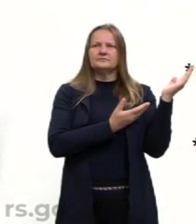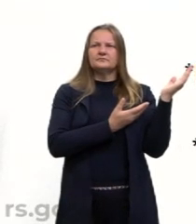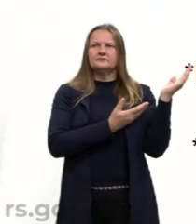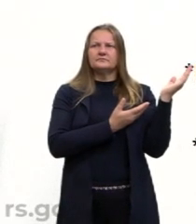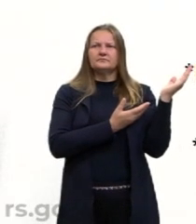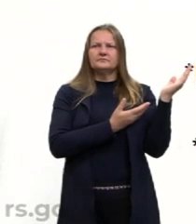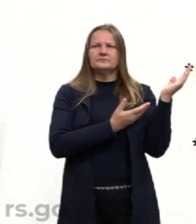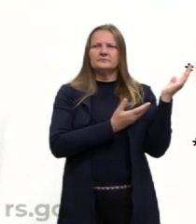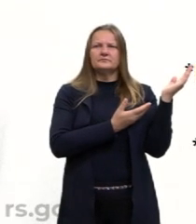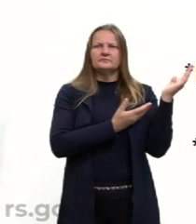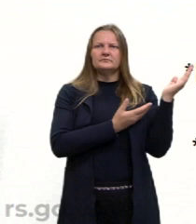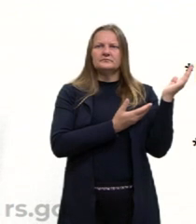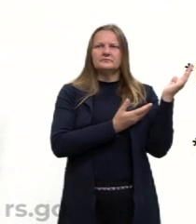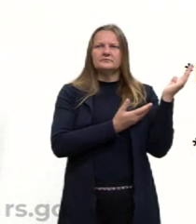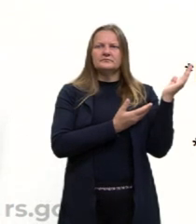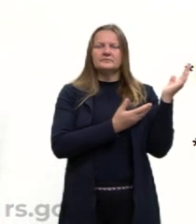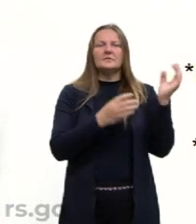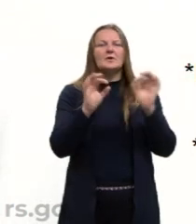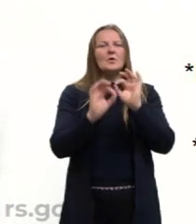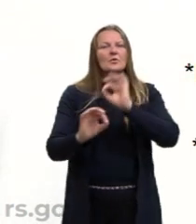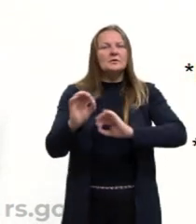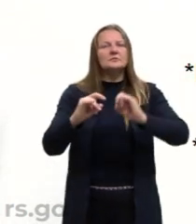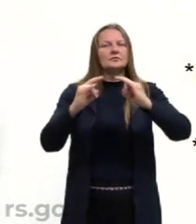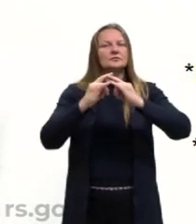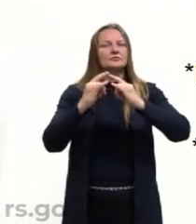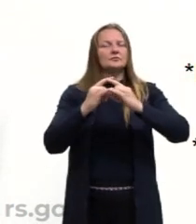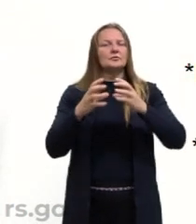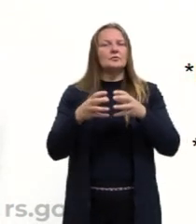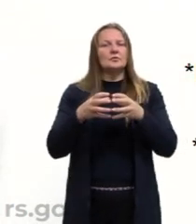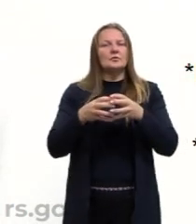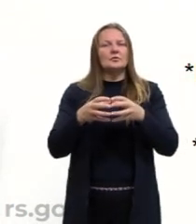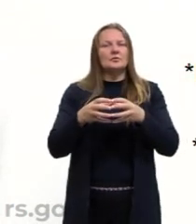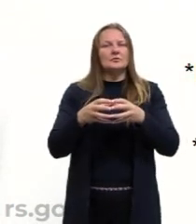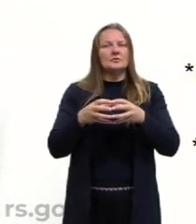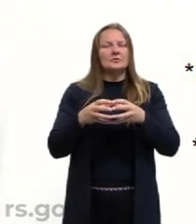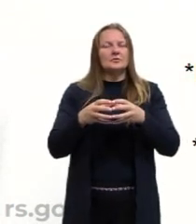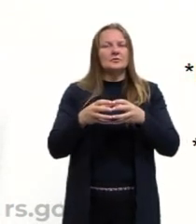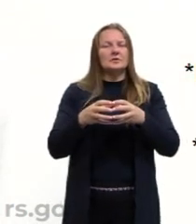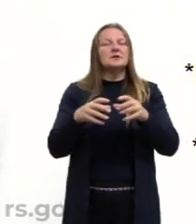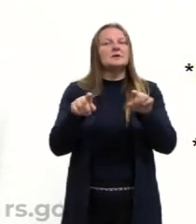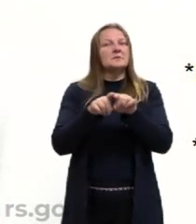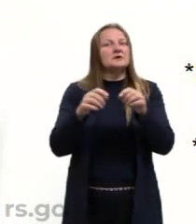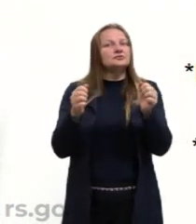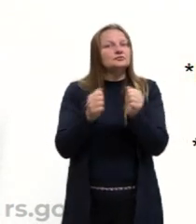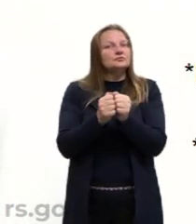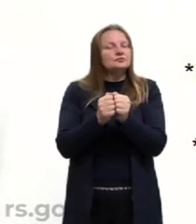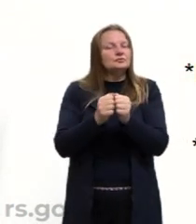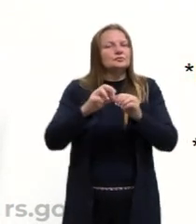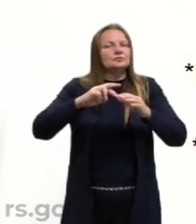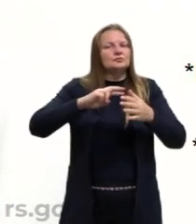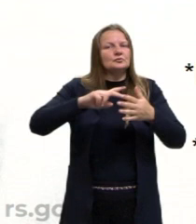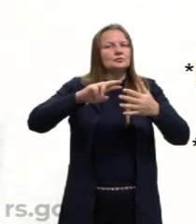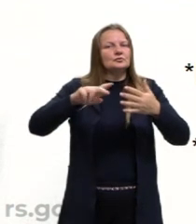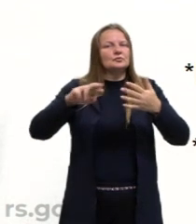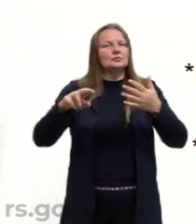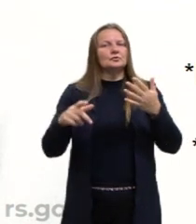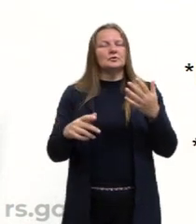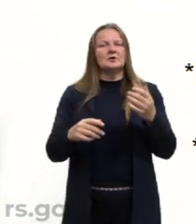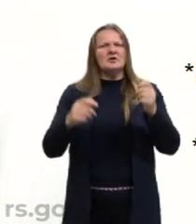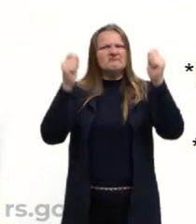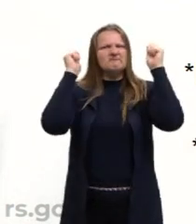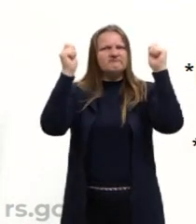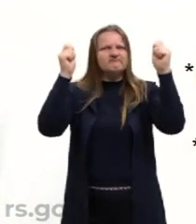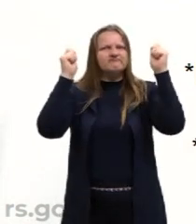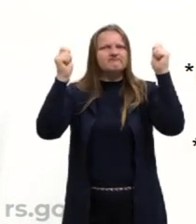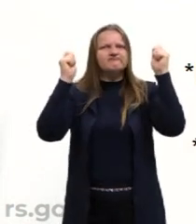as organizações, e também vem junto com os meios de comunicação, por exemplo, as organizações, os protestos,